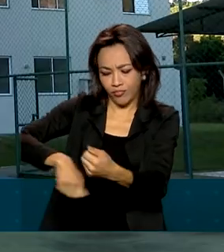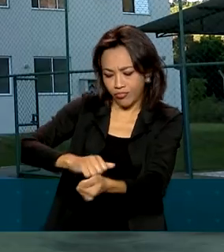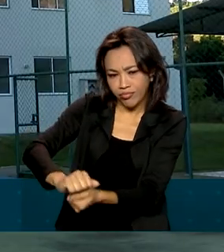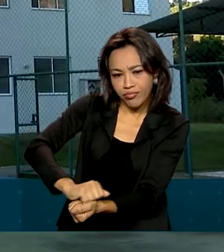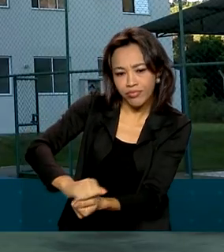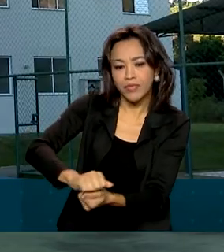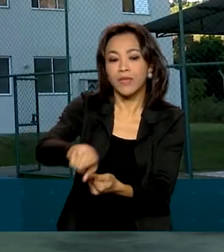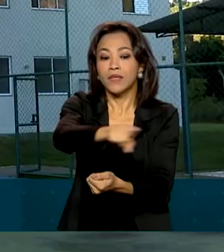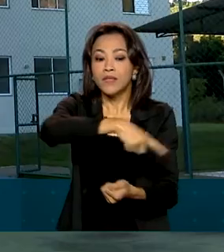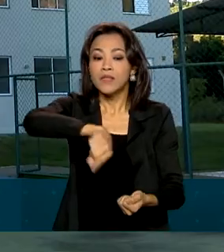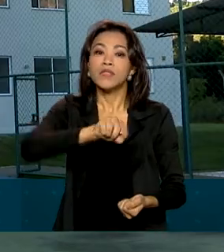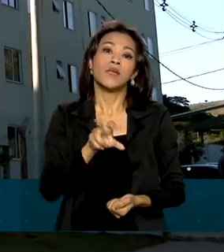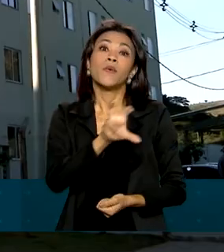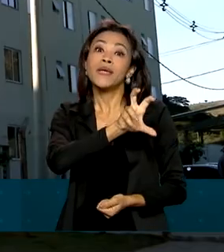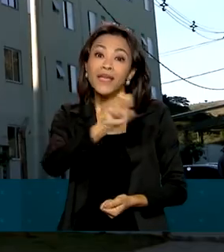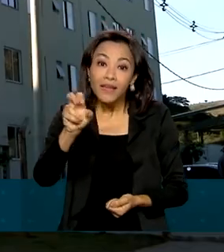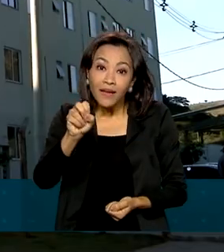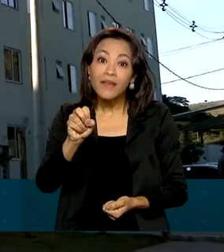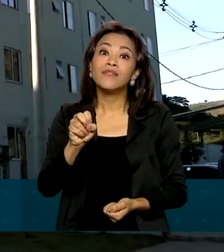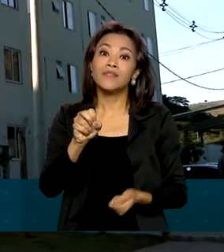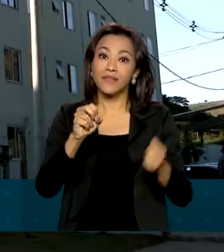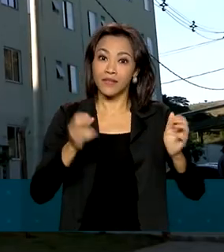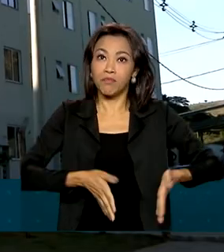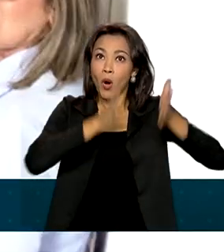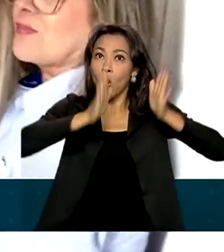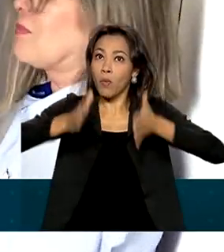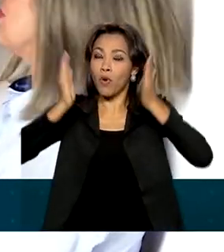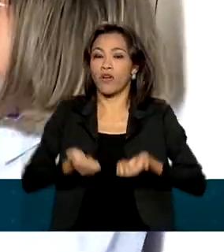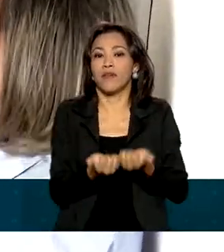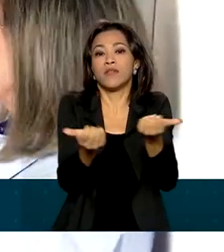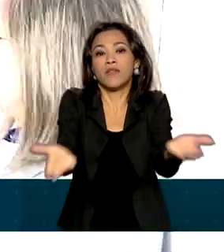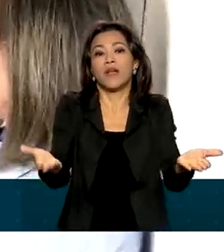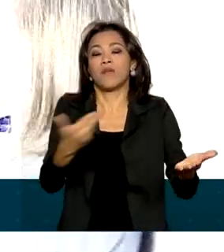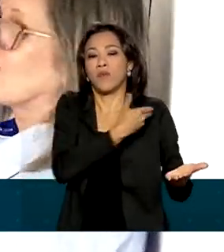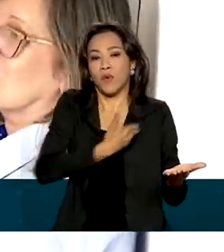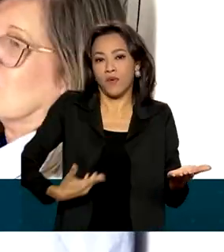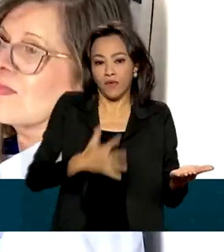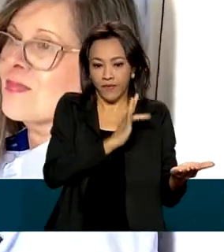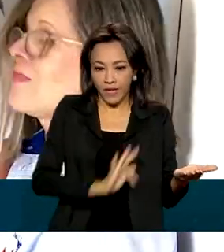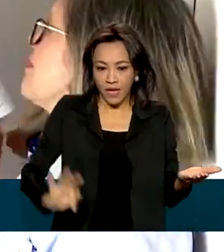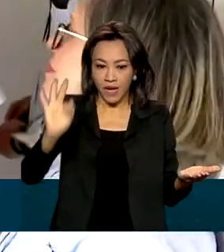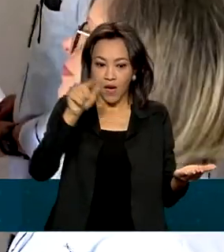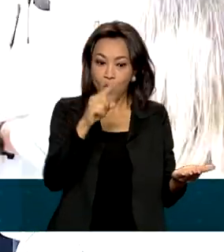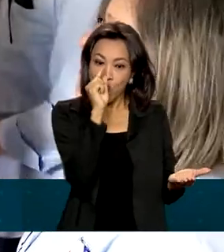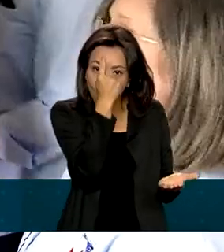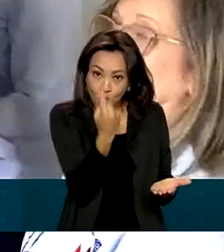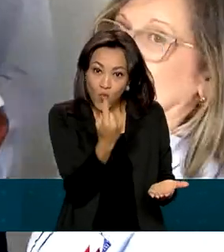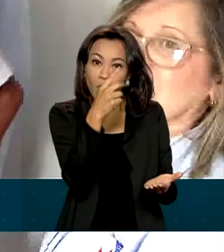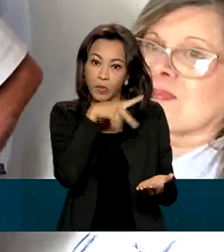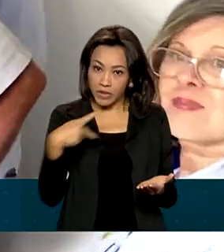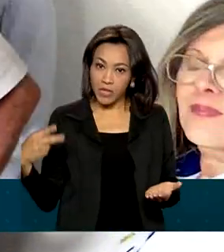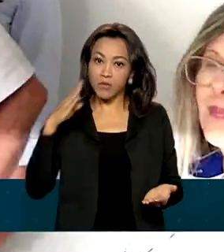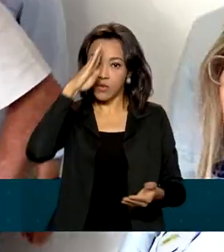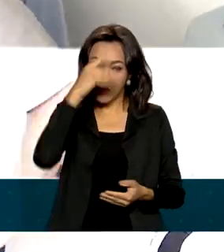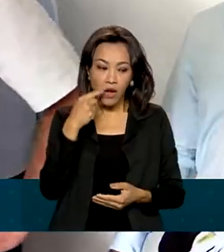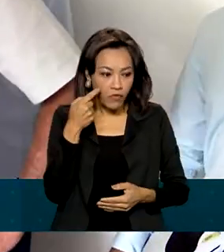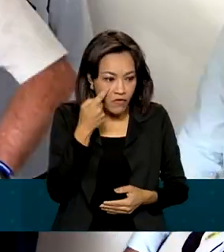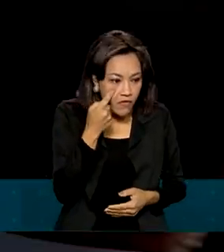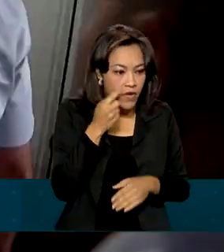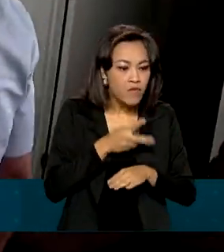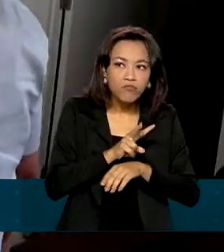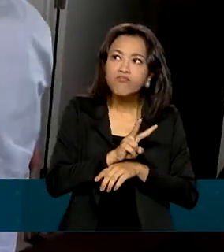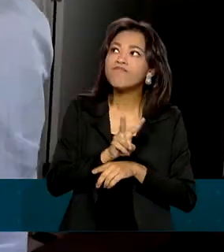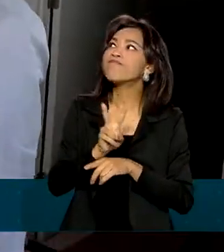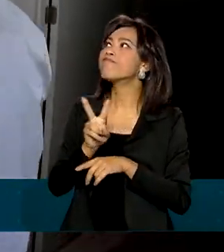São 500 unidades entregues pelo governo federal. Uma delas foi conferida de perto pelo presidente Jair Bolsonaro.